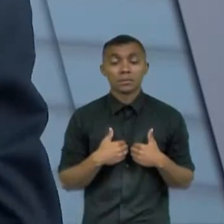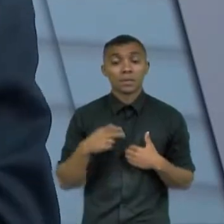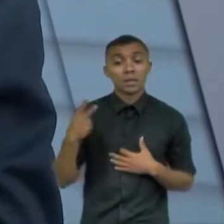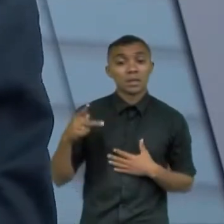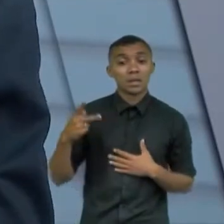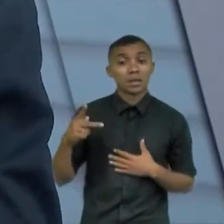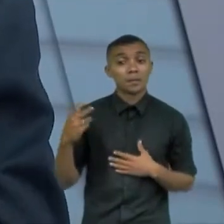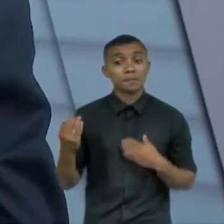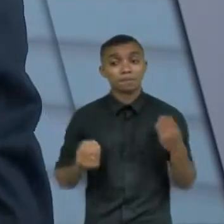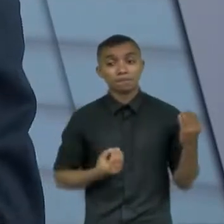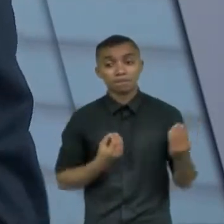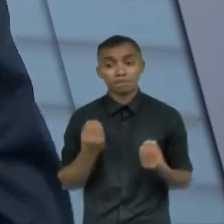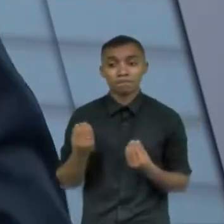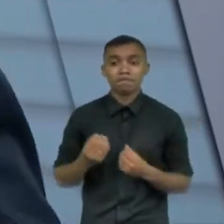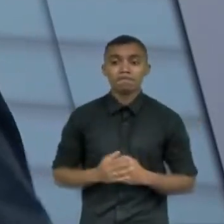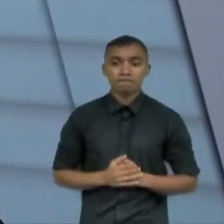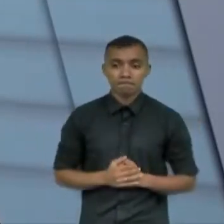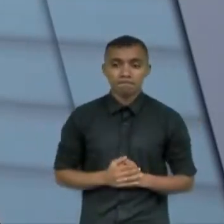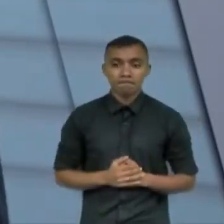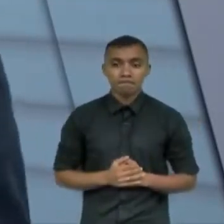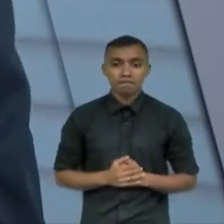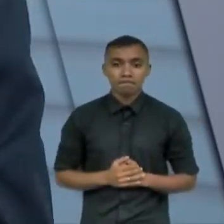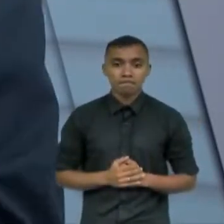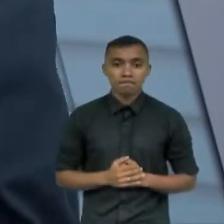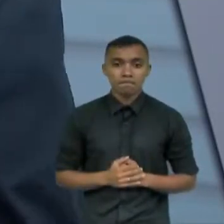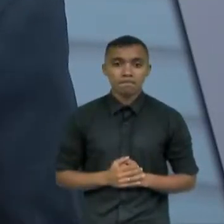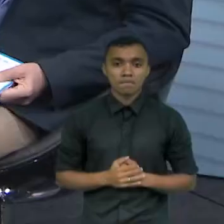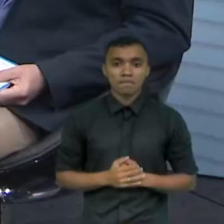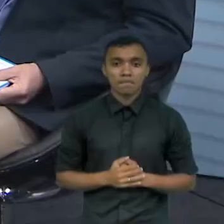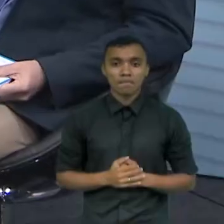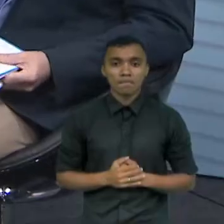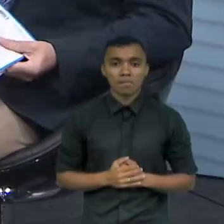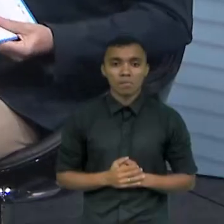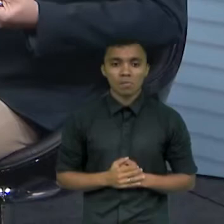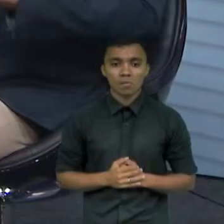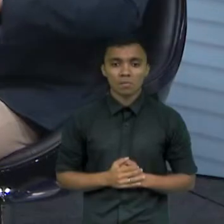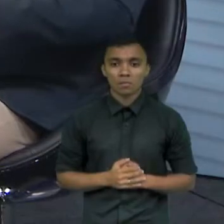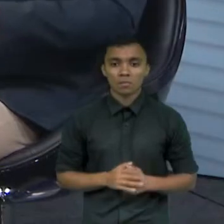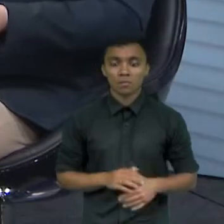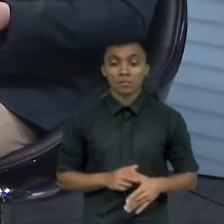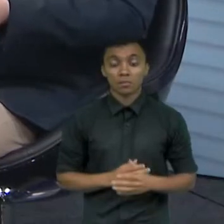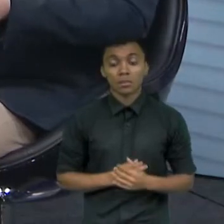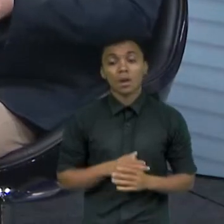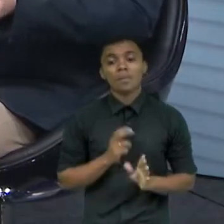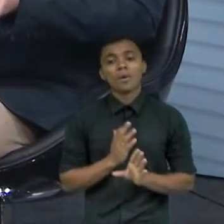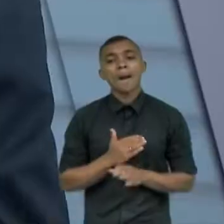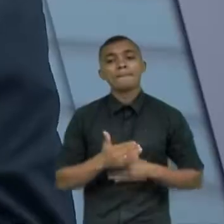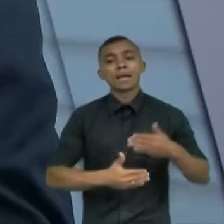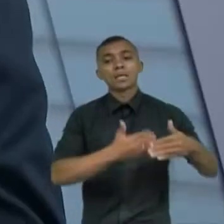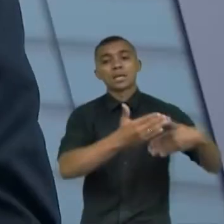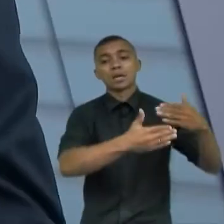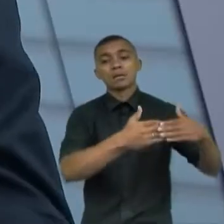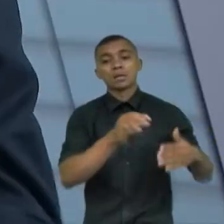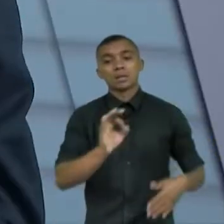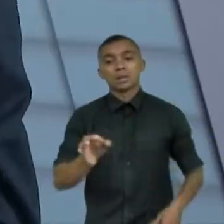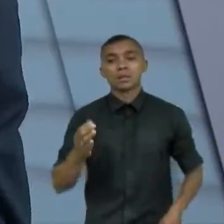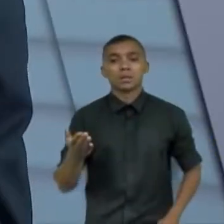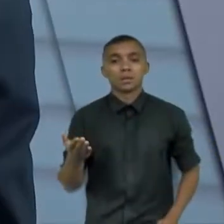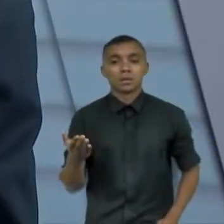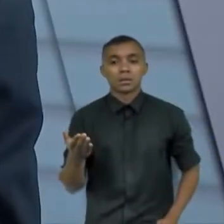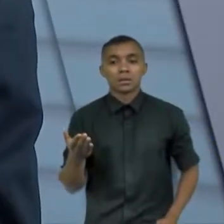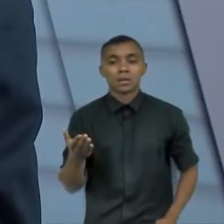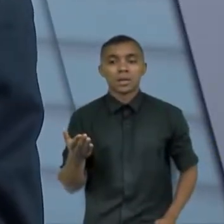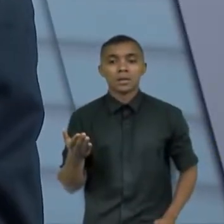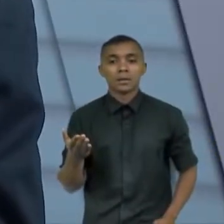eu já entrevistei um médico aqui ele falou sobre isso porque a gente está num processo de aprendizagem qual o melhor